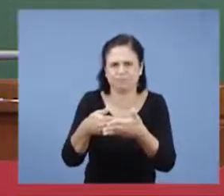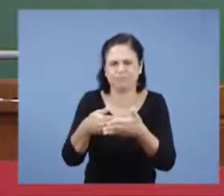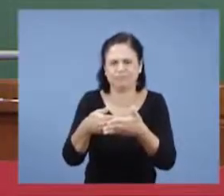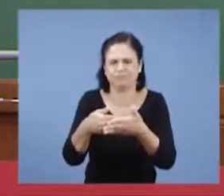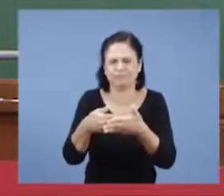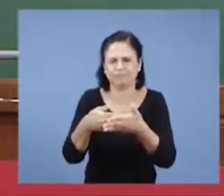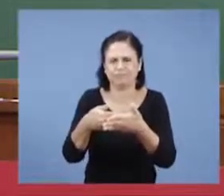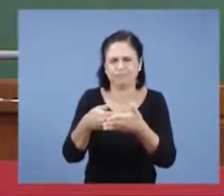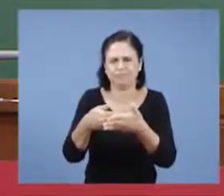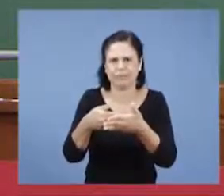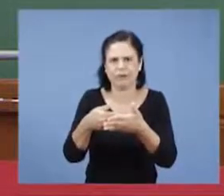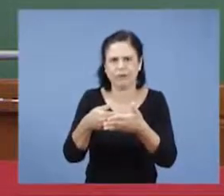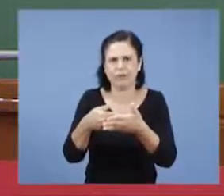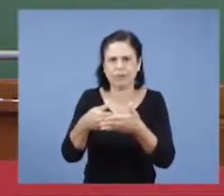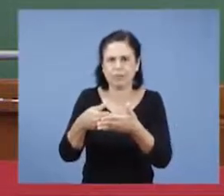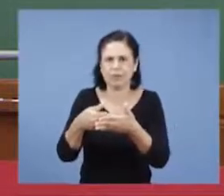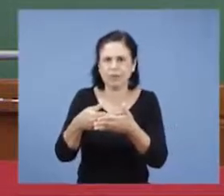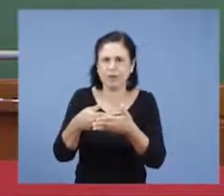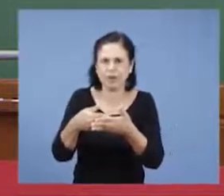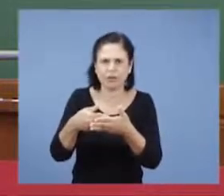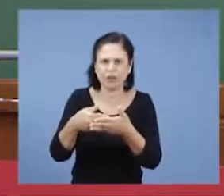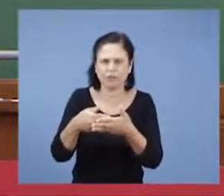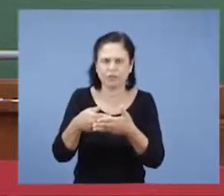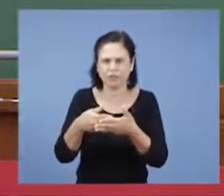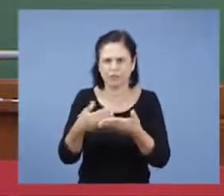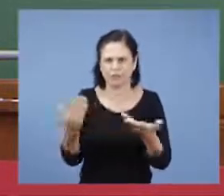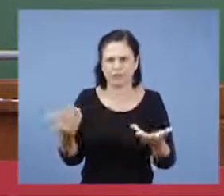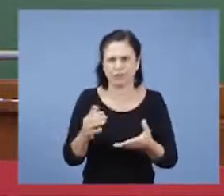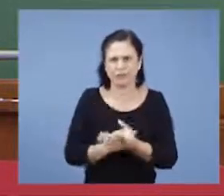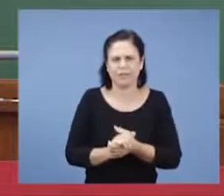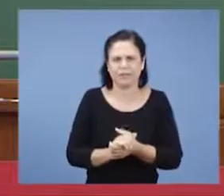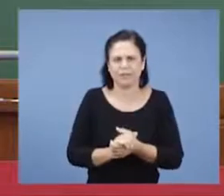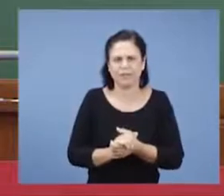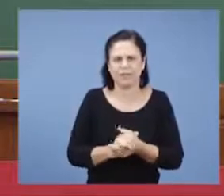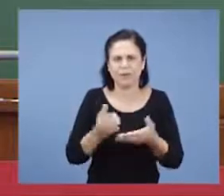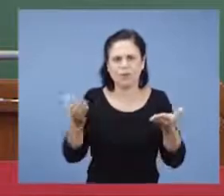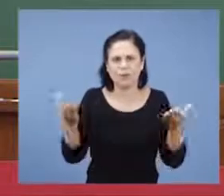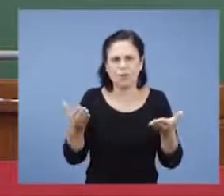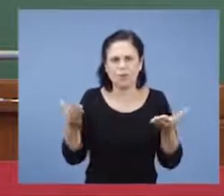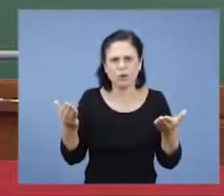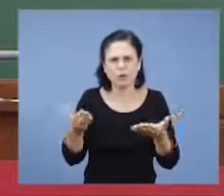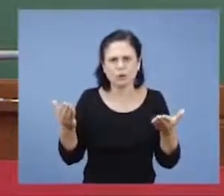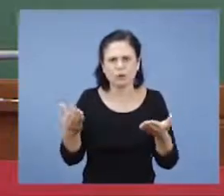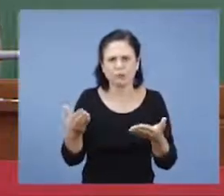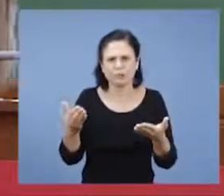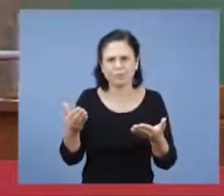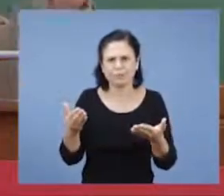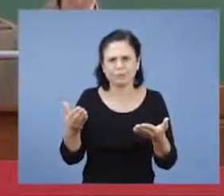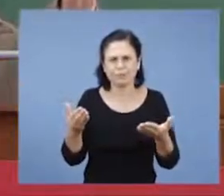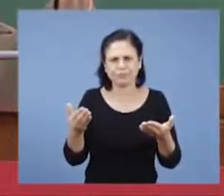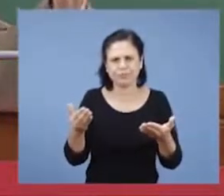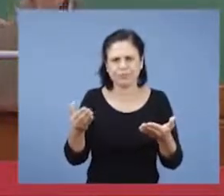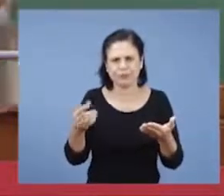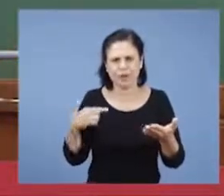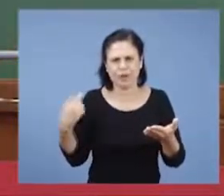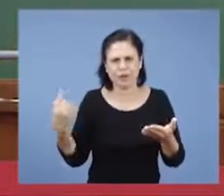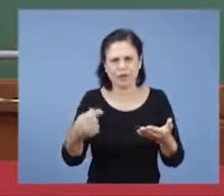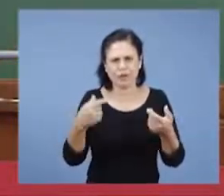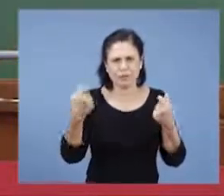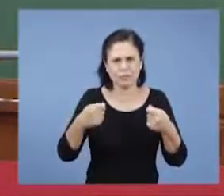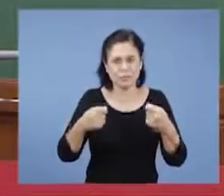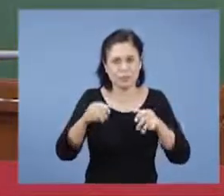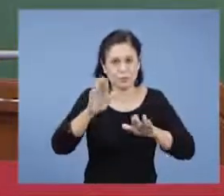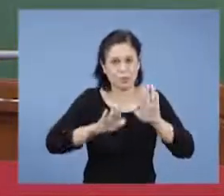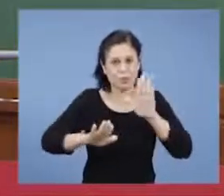acontecimentos. Agora, hoje, o que está se precipitando no